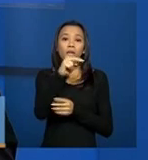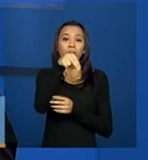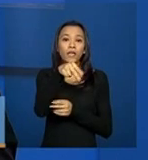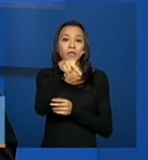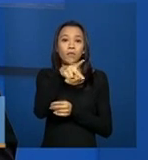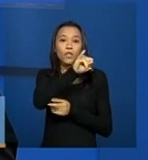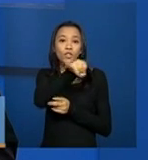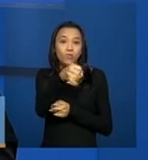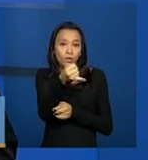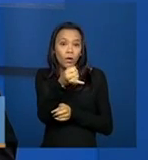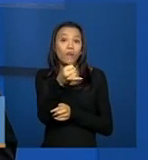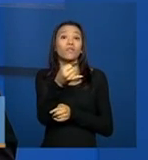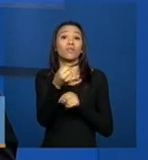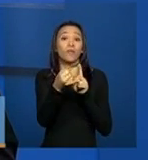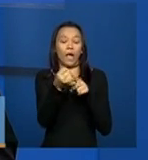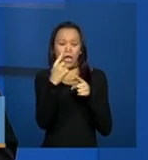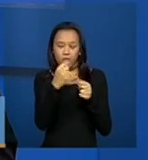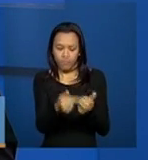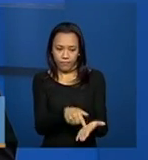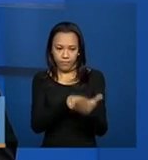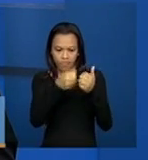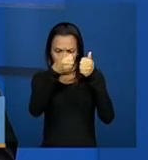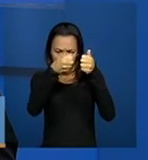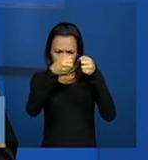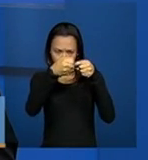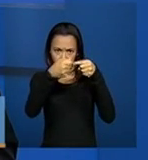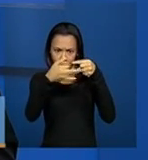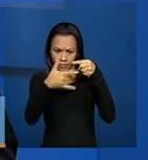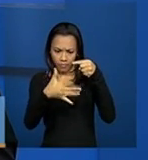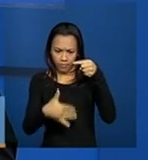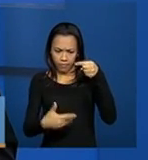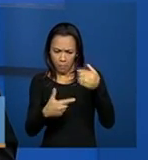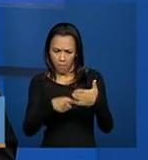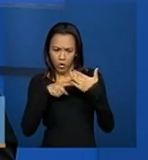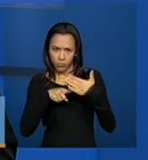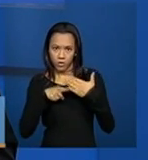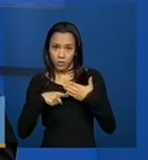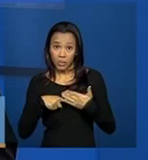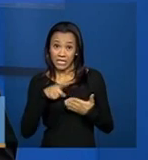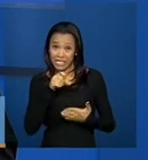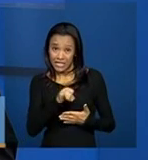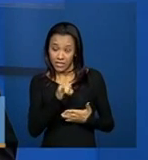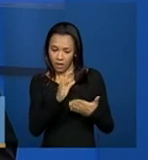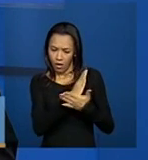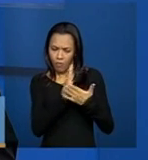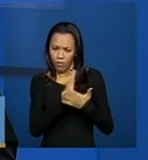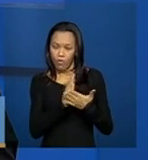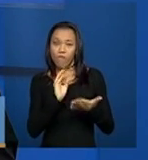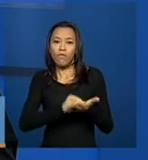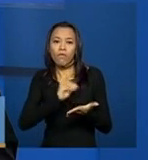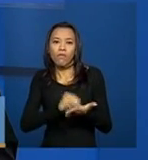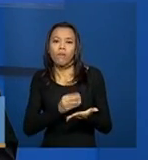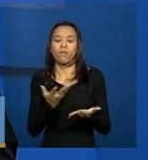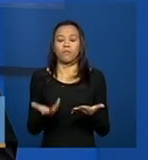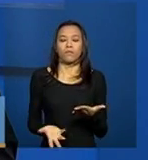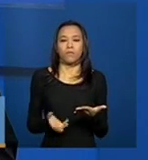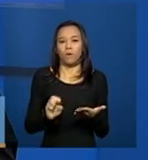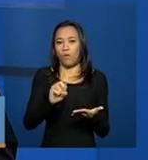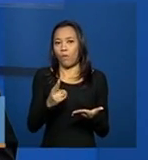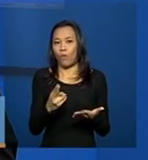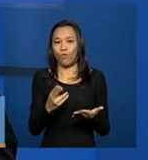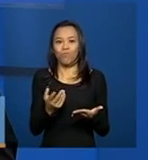lá vai aparecer todos os pareceres que estão incluídos no sistema. Se algum estiver incompleto ou estiver